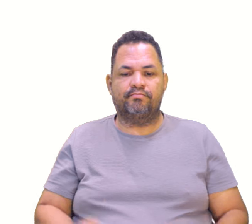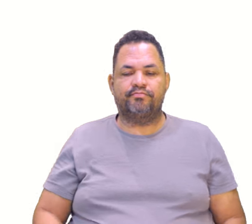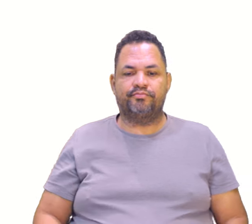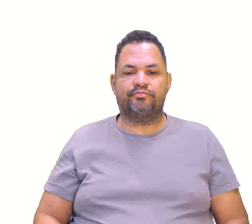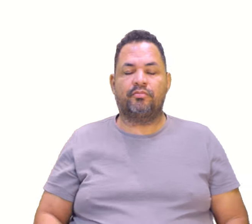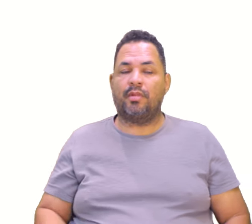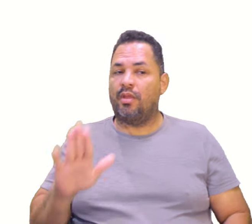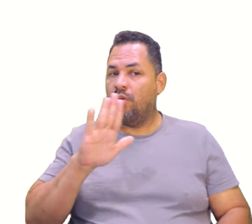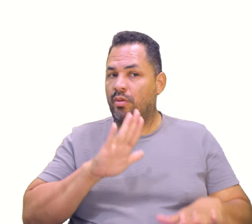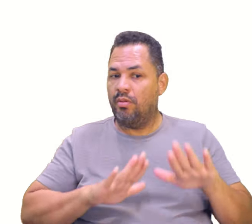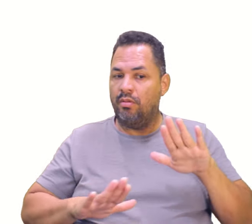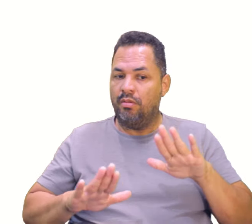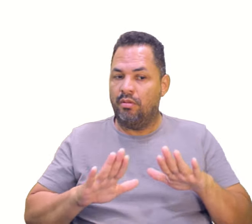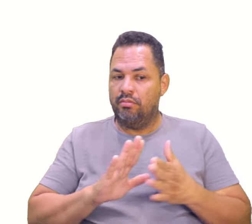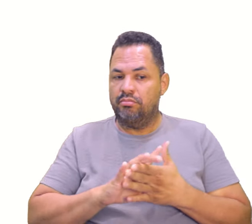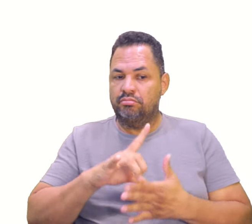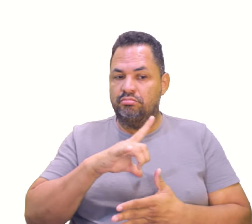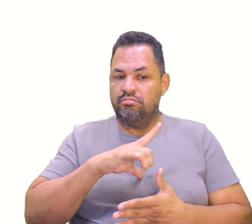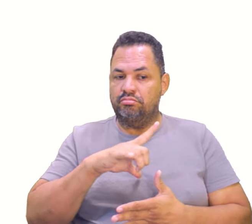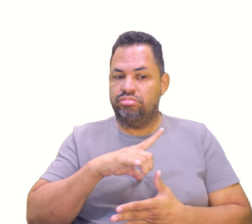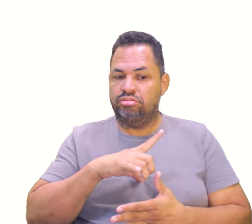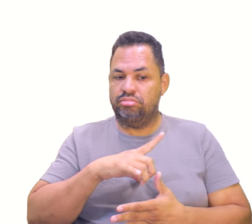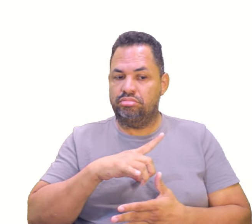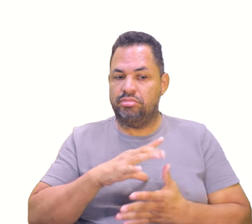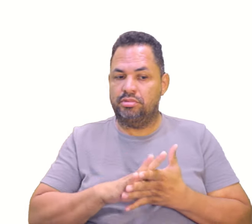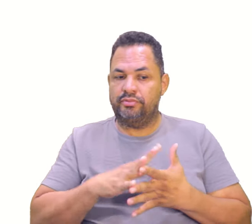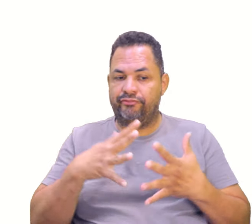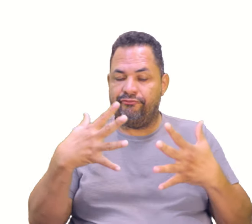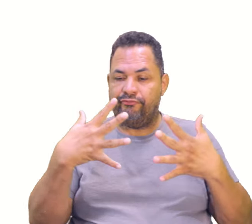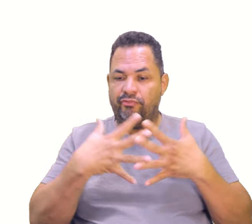é tomar cuidado, porque tem gente que confunde, né?